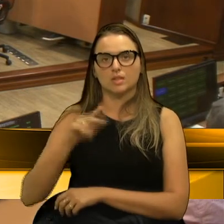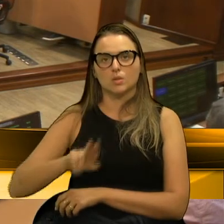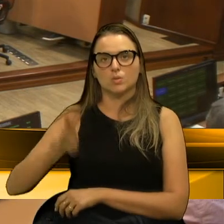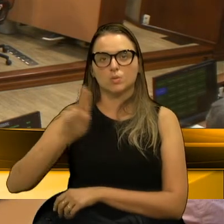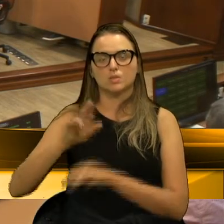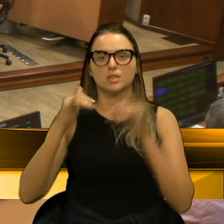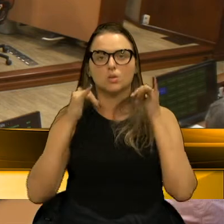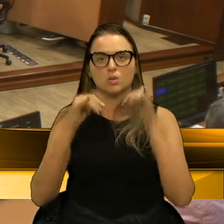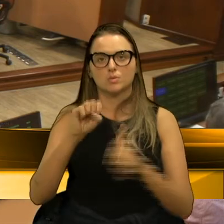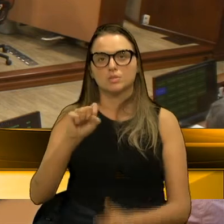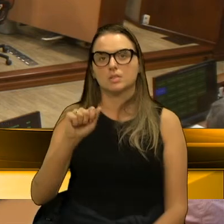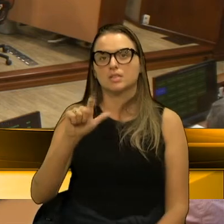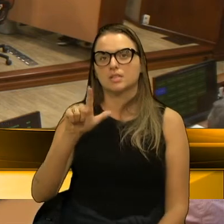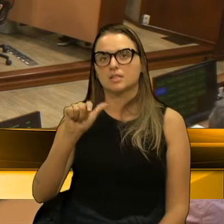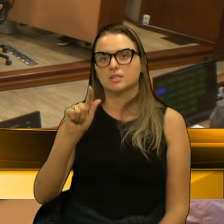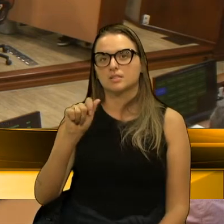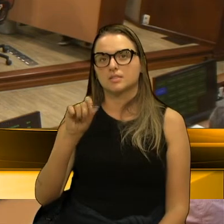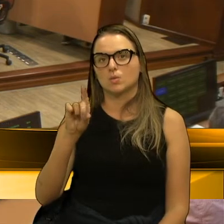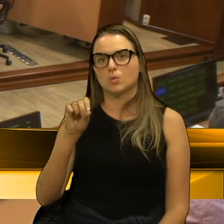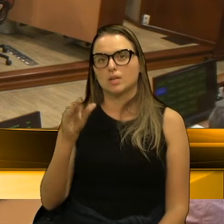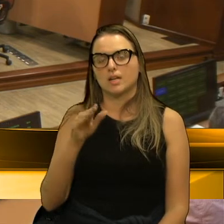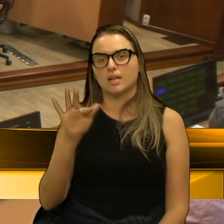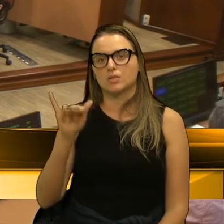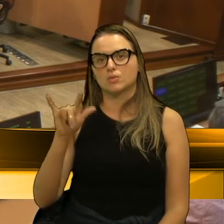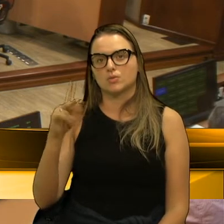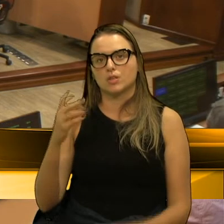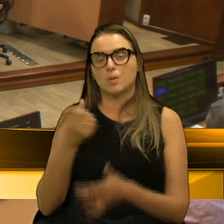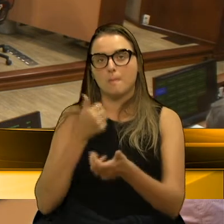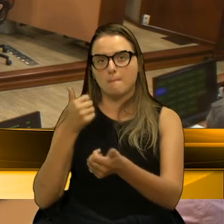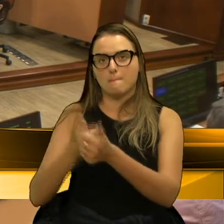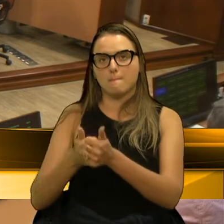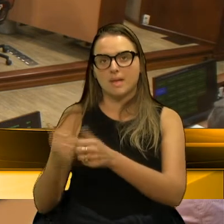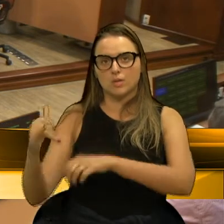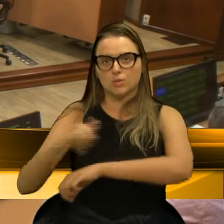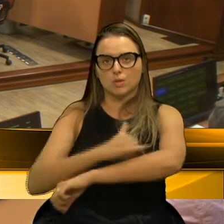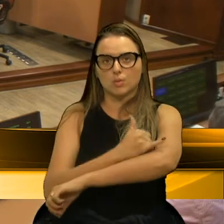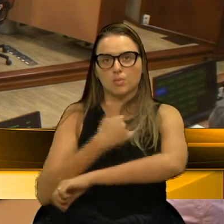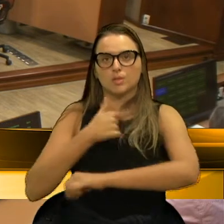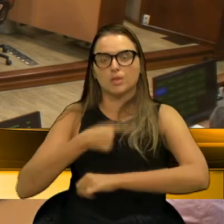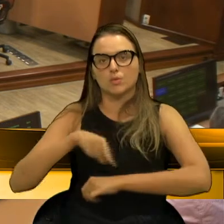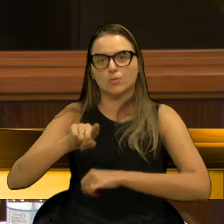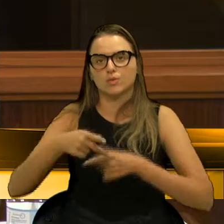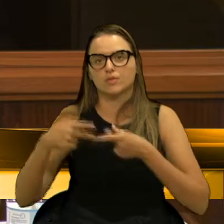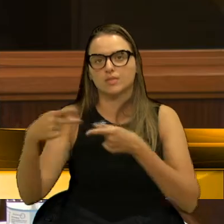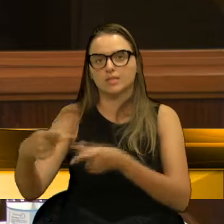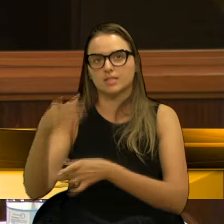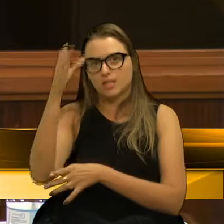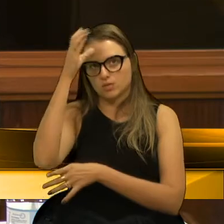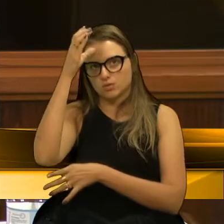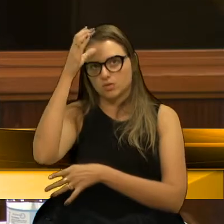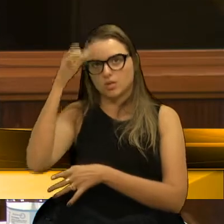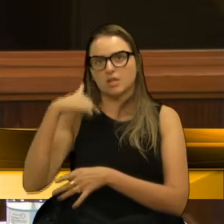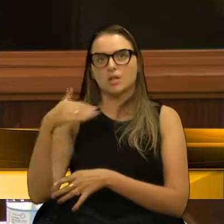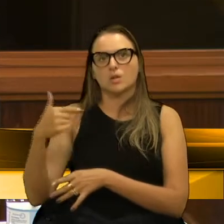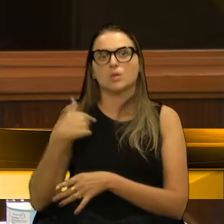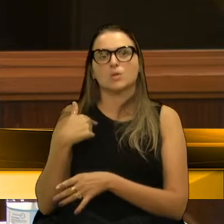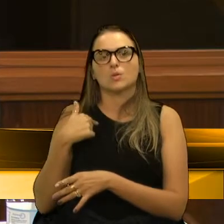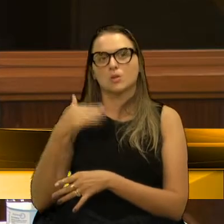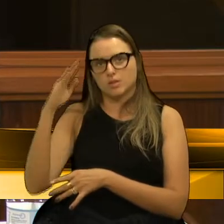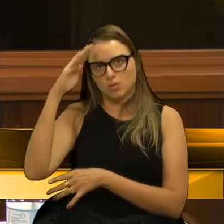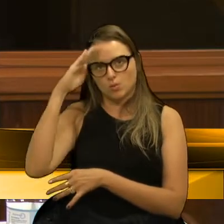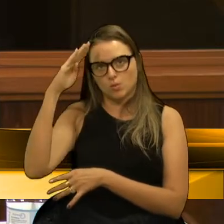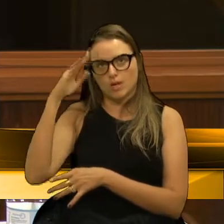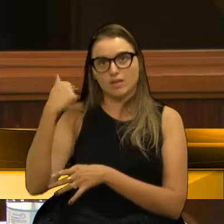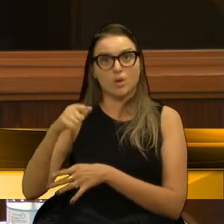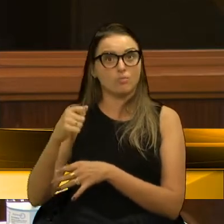o Salgado Filho, lá perto do aeroporto. Tivei de visitar um tio meu e, quando cheguei perto do quartel, tive que desembarcar.